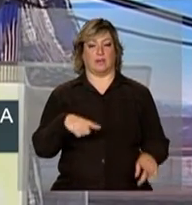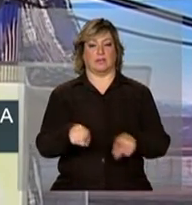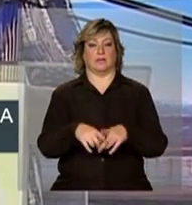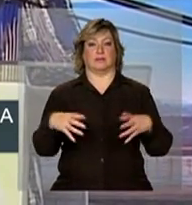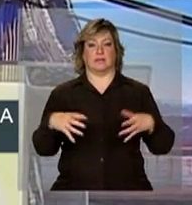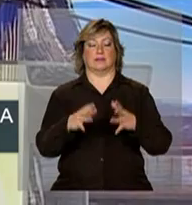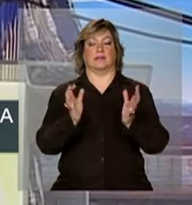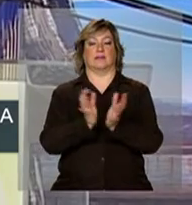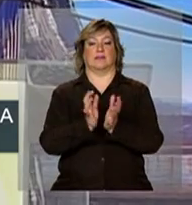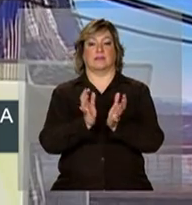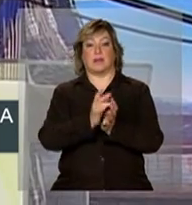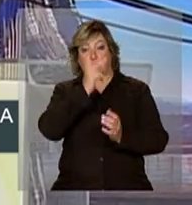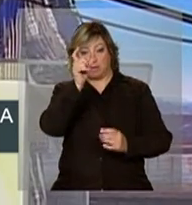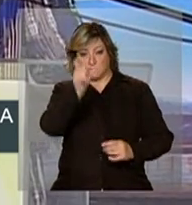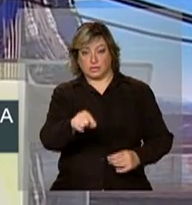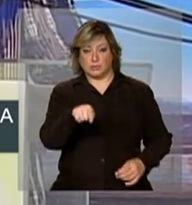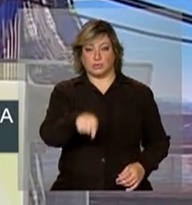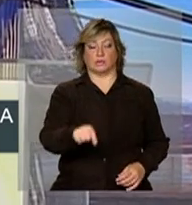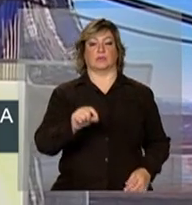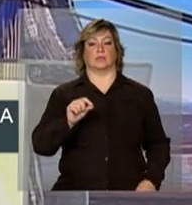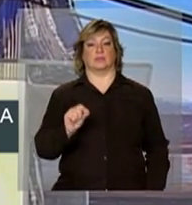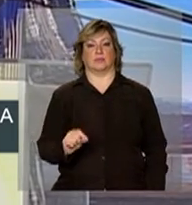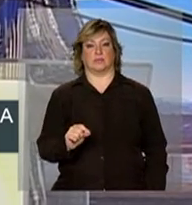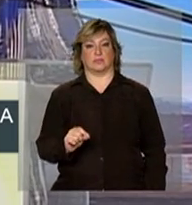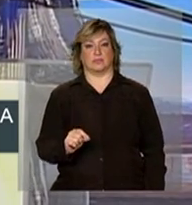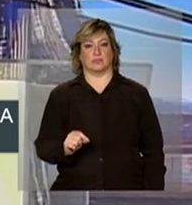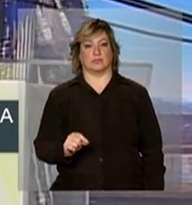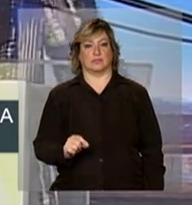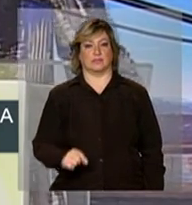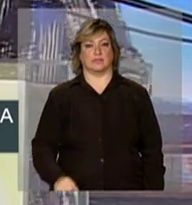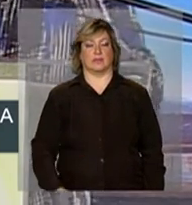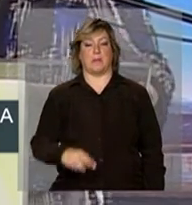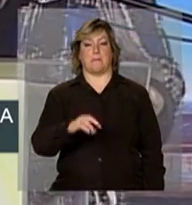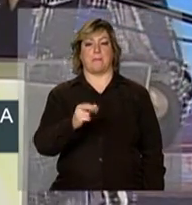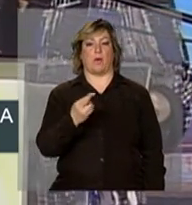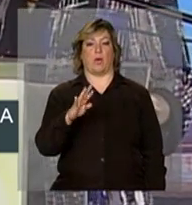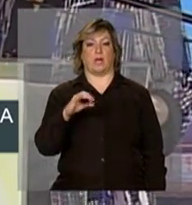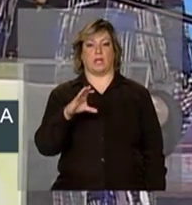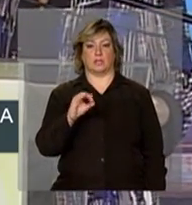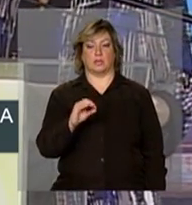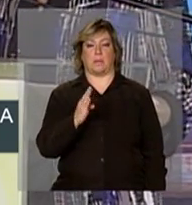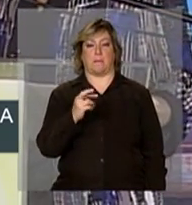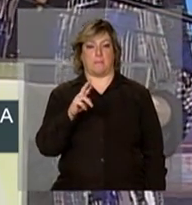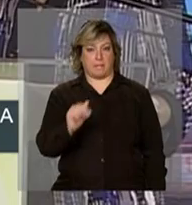pessoa do Maurício Barr,